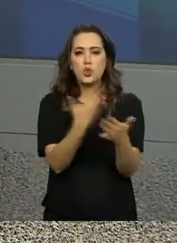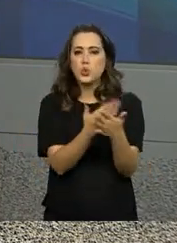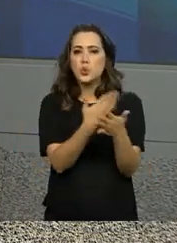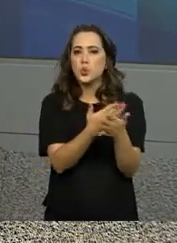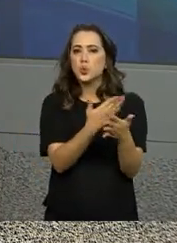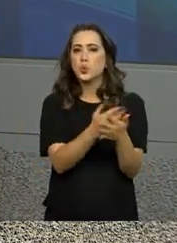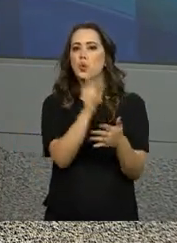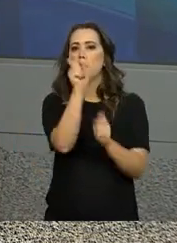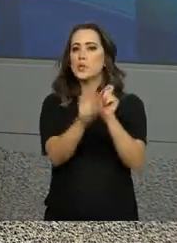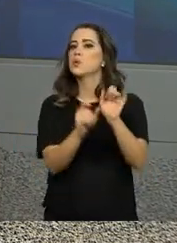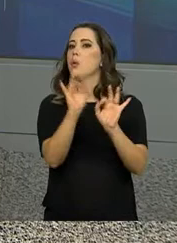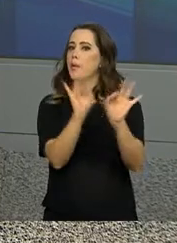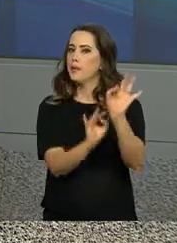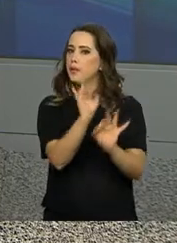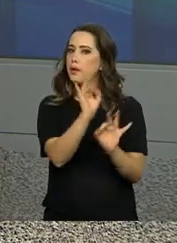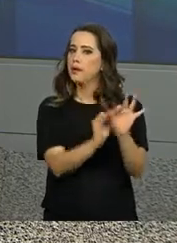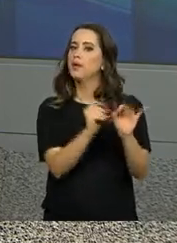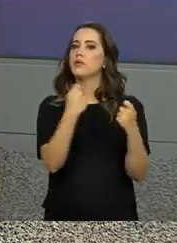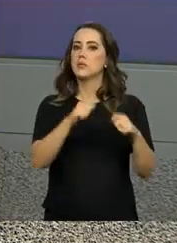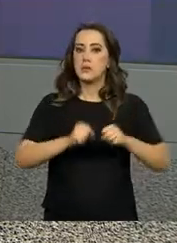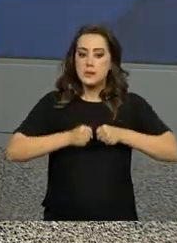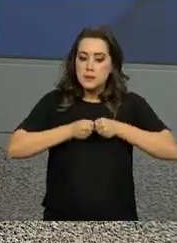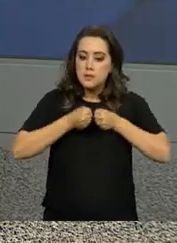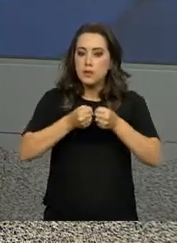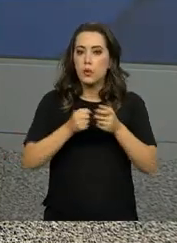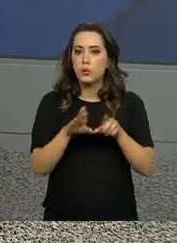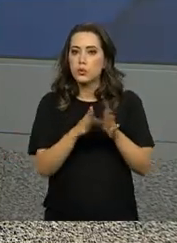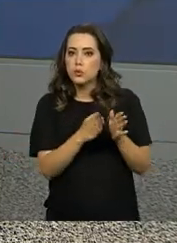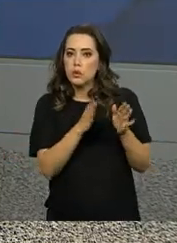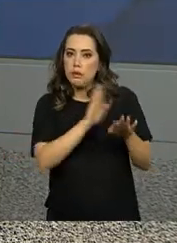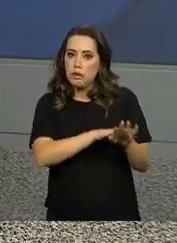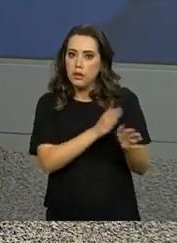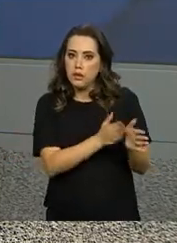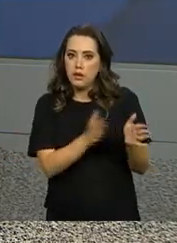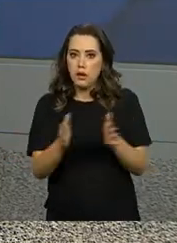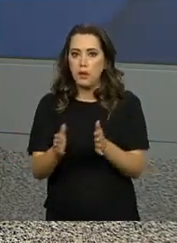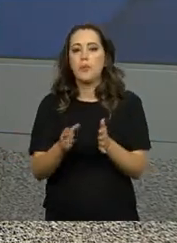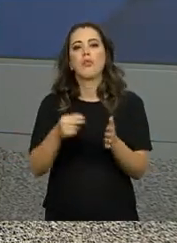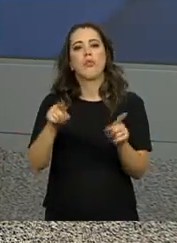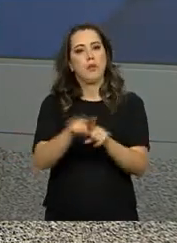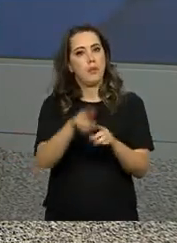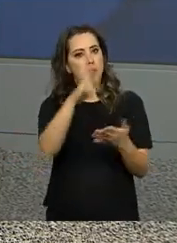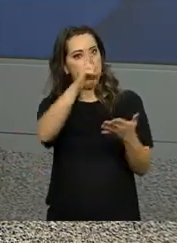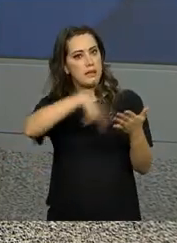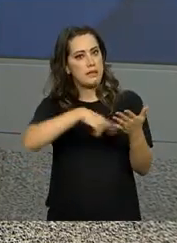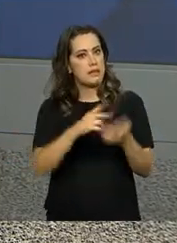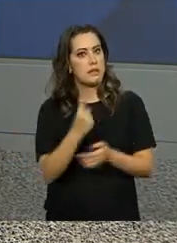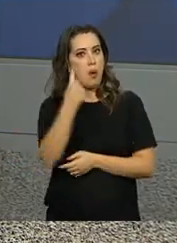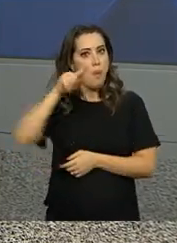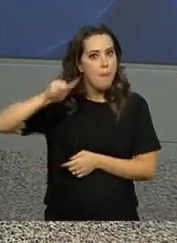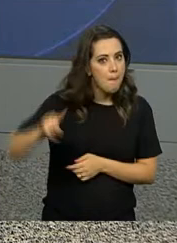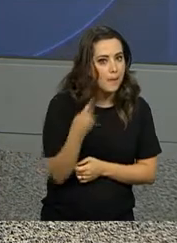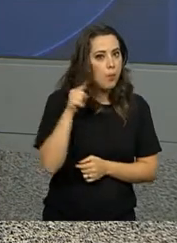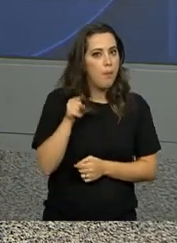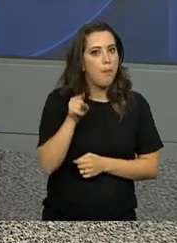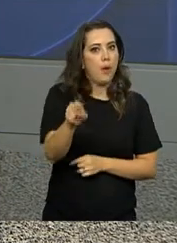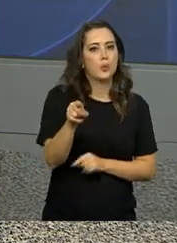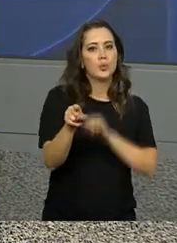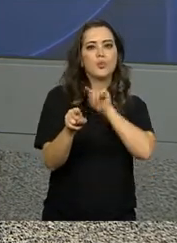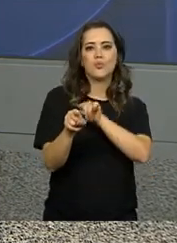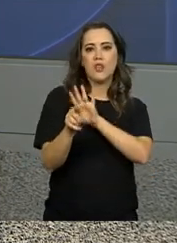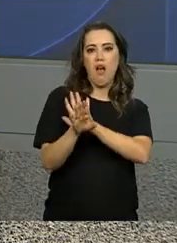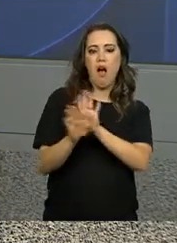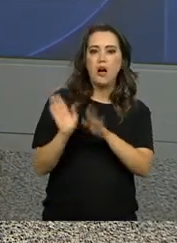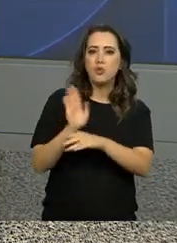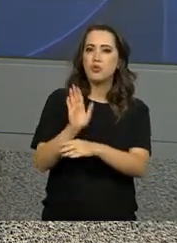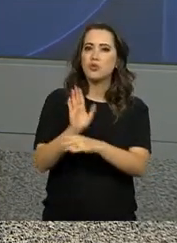estudos, quem está se preparando deve dedicar parte do tempo para treinar a redação, que vale mil pontos. Uma ajuda extra é a